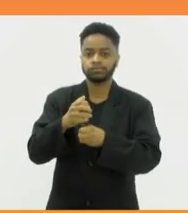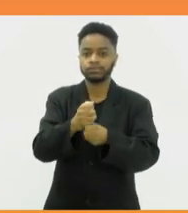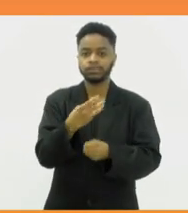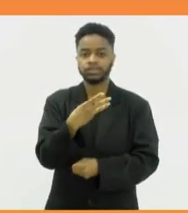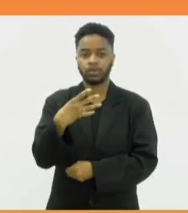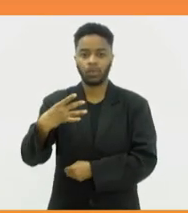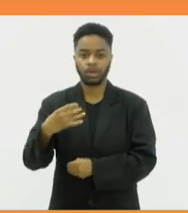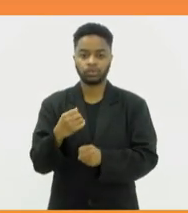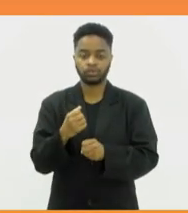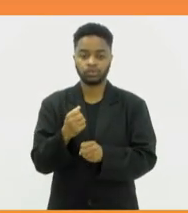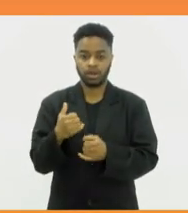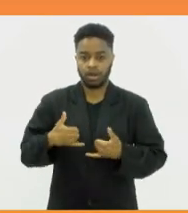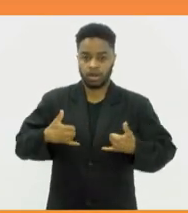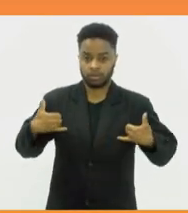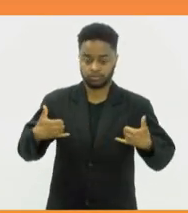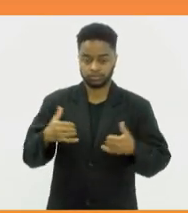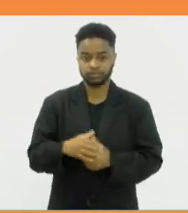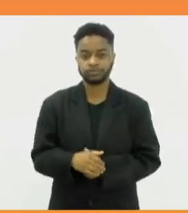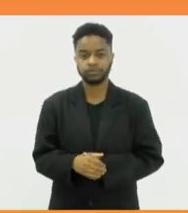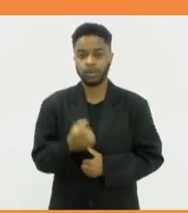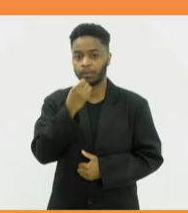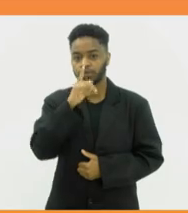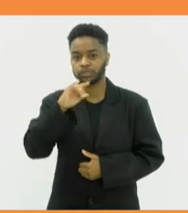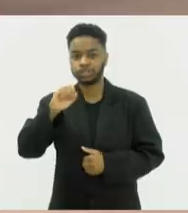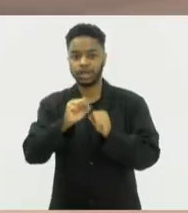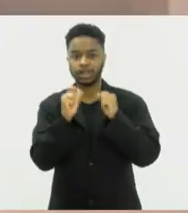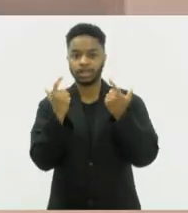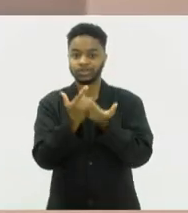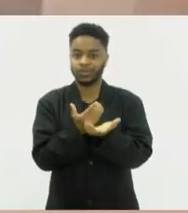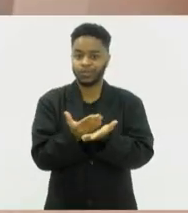neste sábado. O Bom Dia Alerj começa agora.